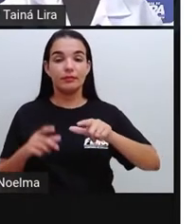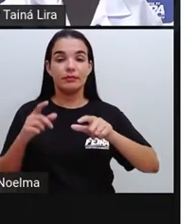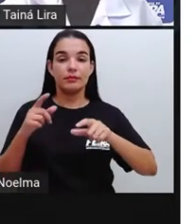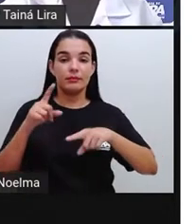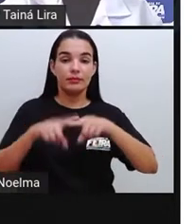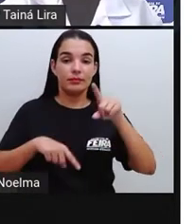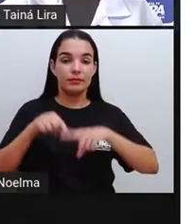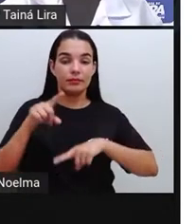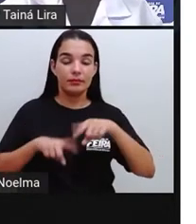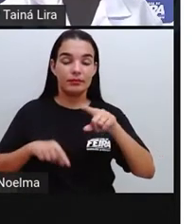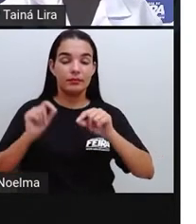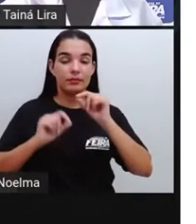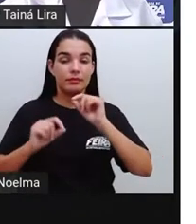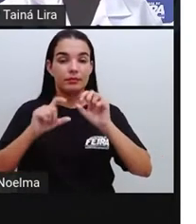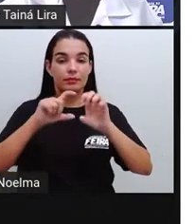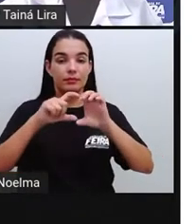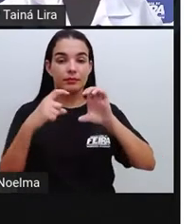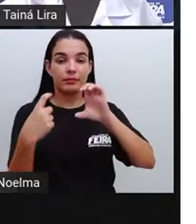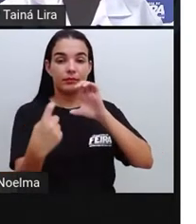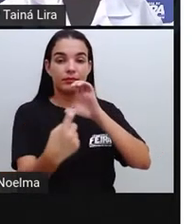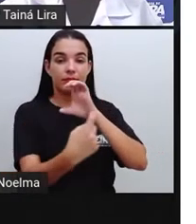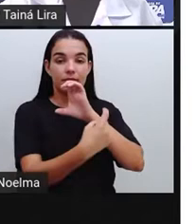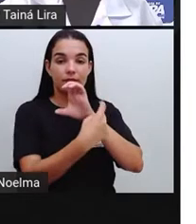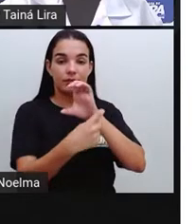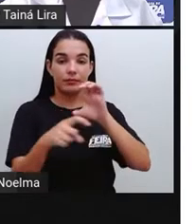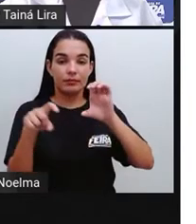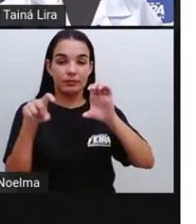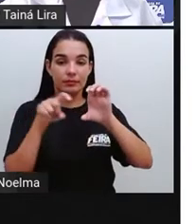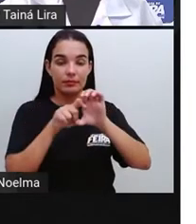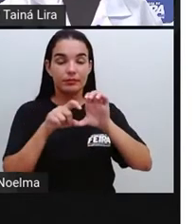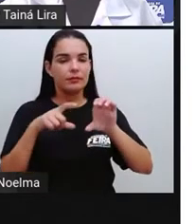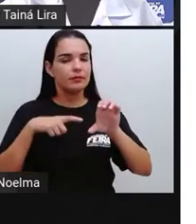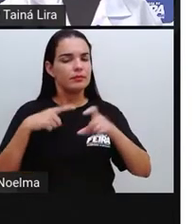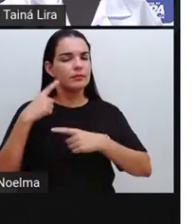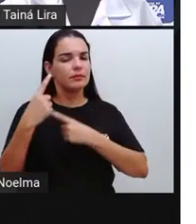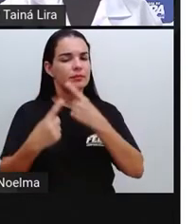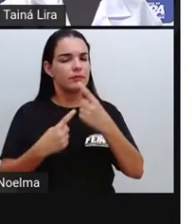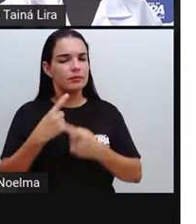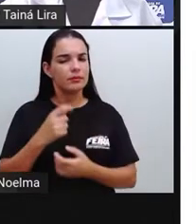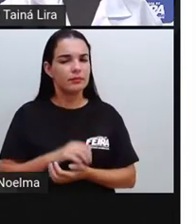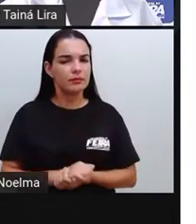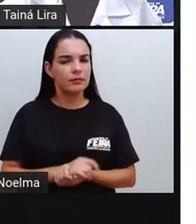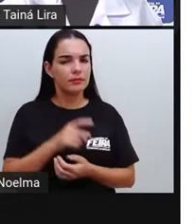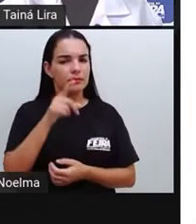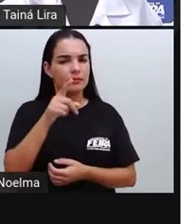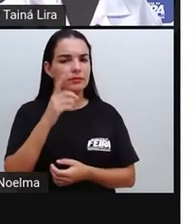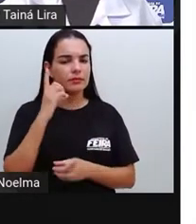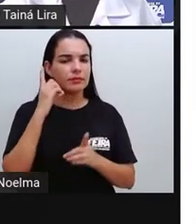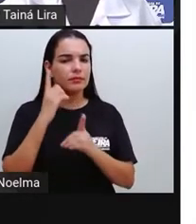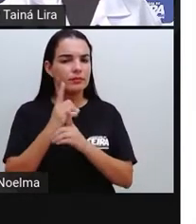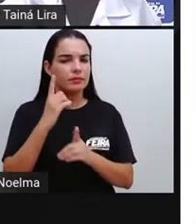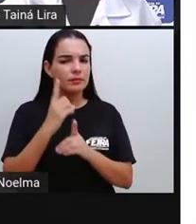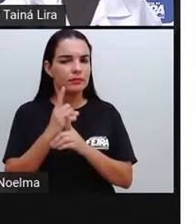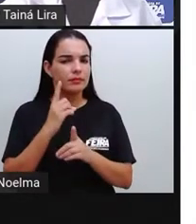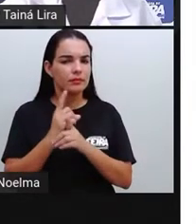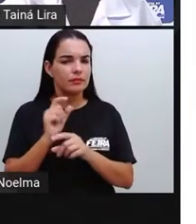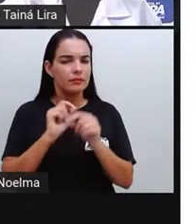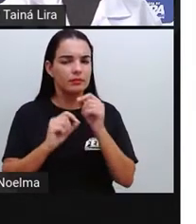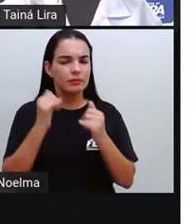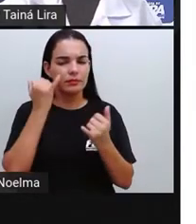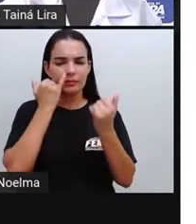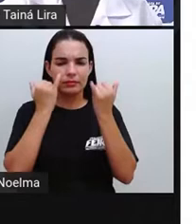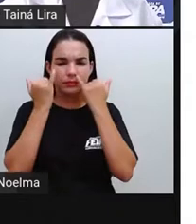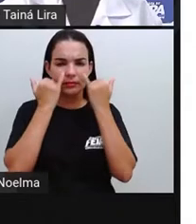algumas embalagens, e aí a PRO quer saber de vocês, quais são as informações